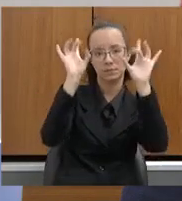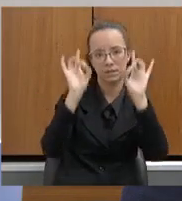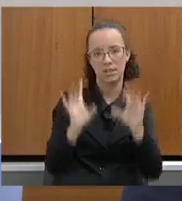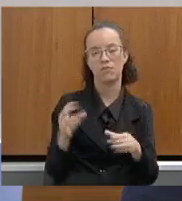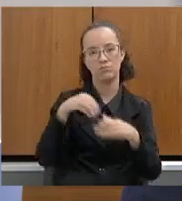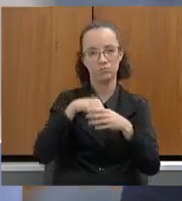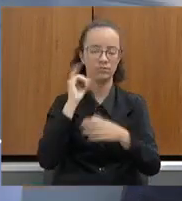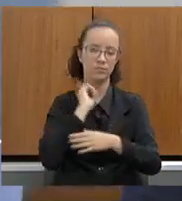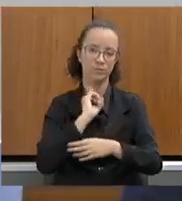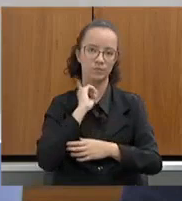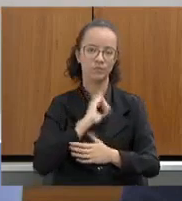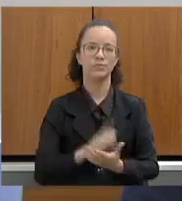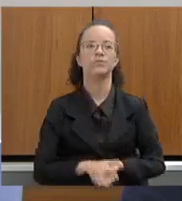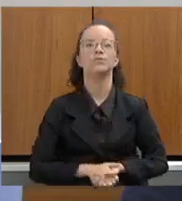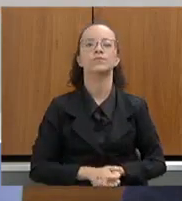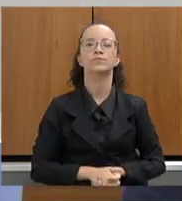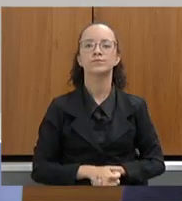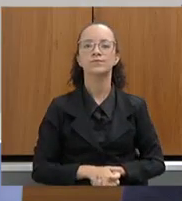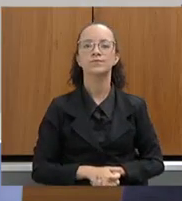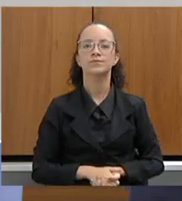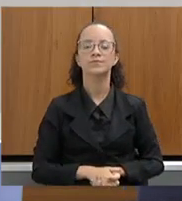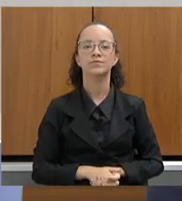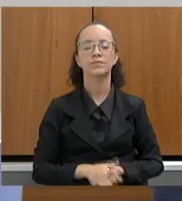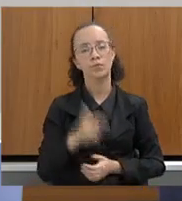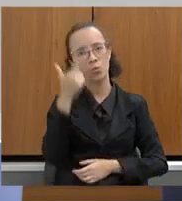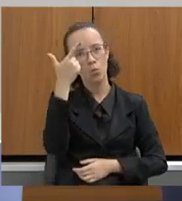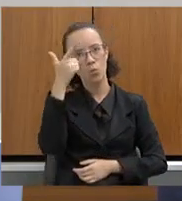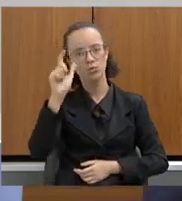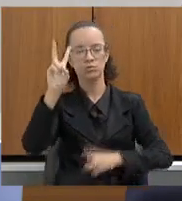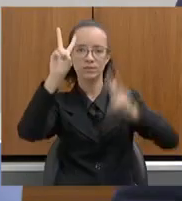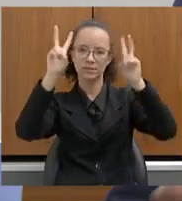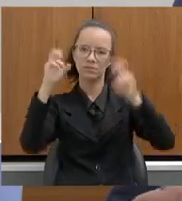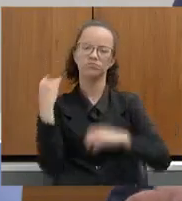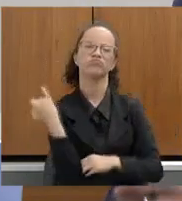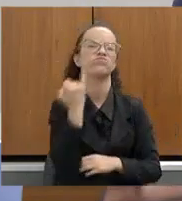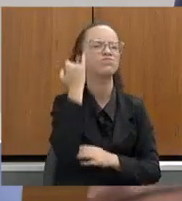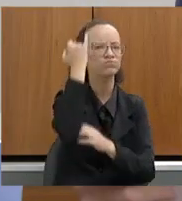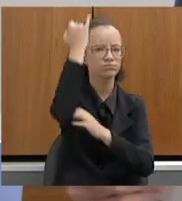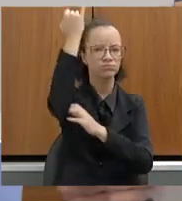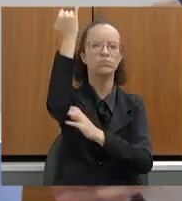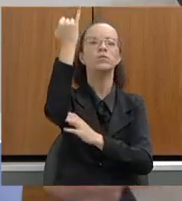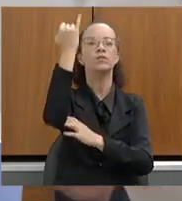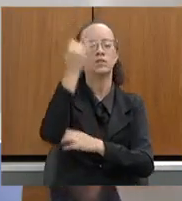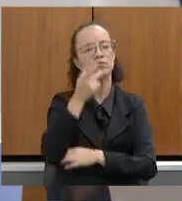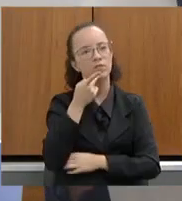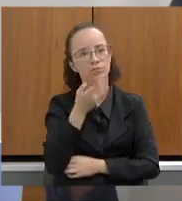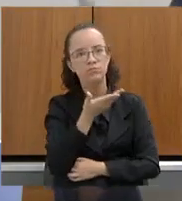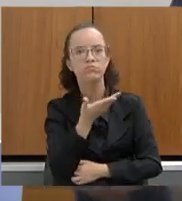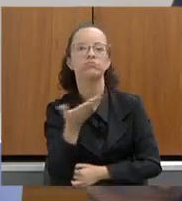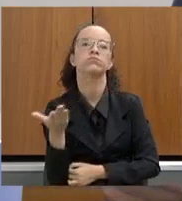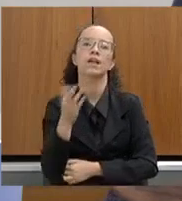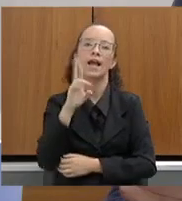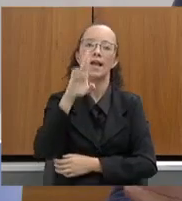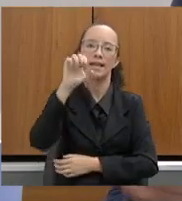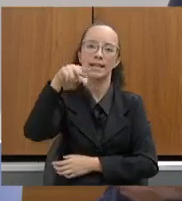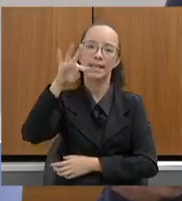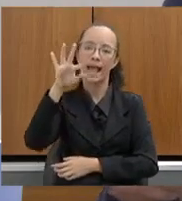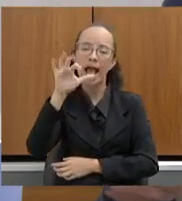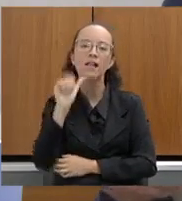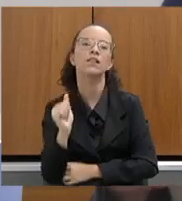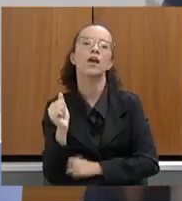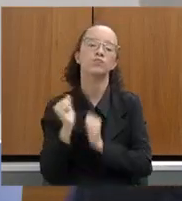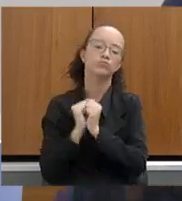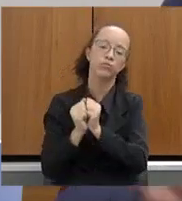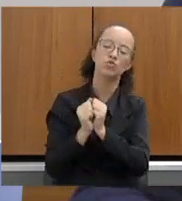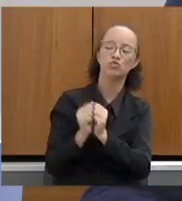Estado de Minas Gerais. Por favor. Outro tema também de grande avanço, queria referenciar aqui Renato Araújo, que também está aqui conosco, que tem